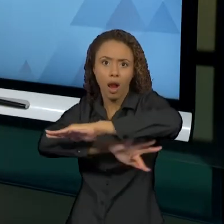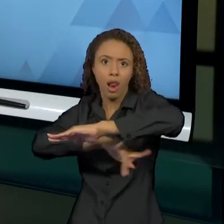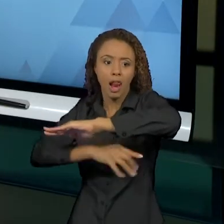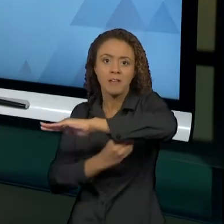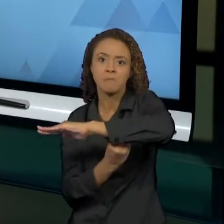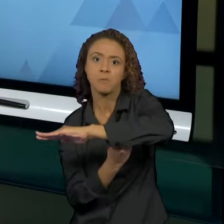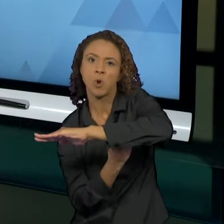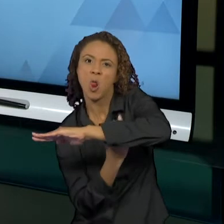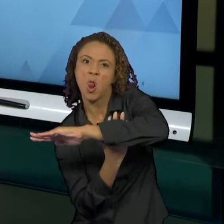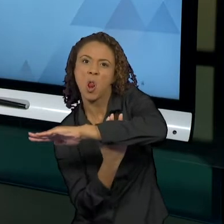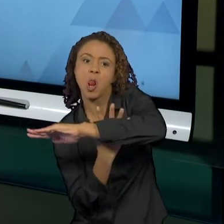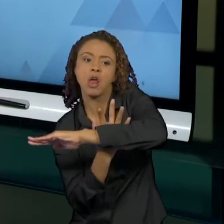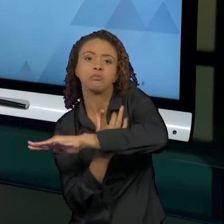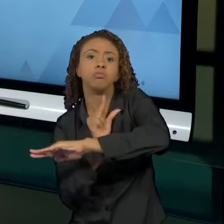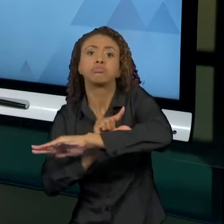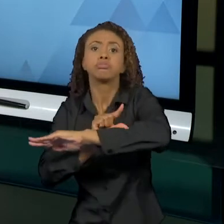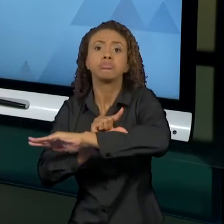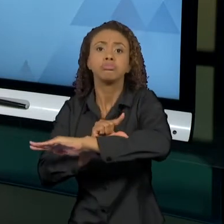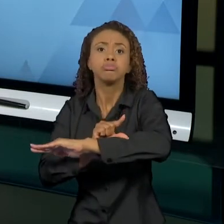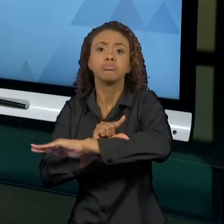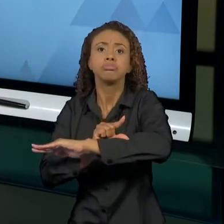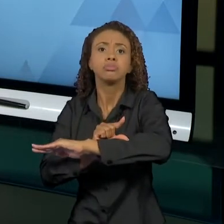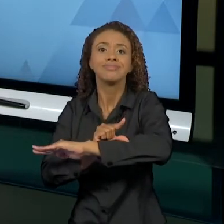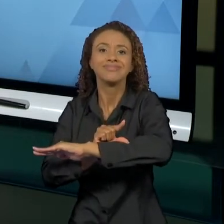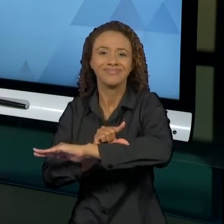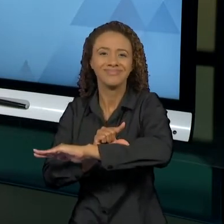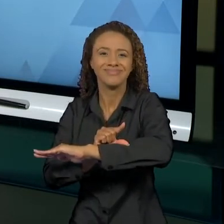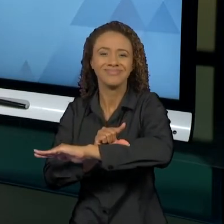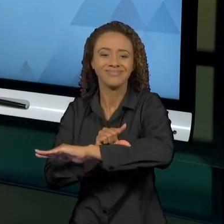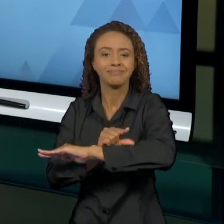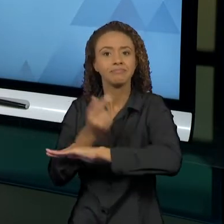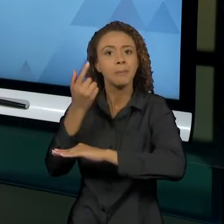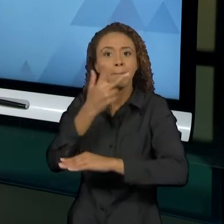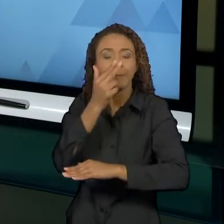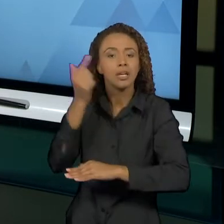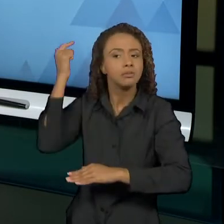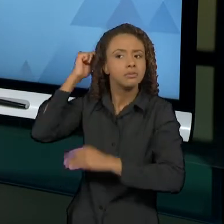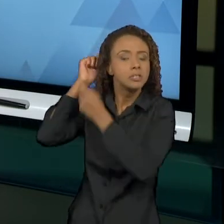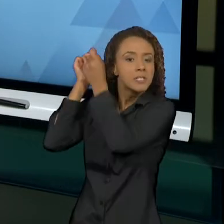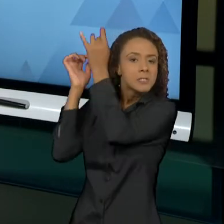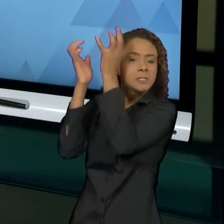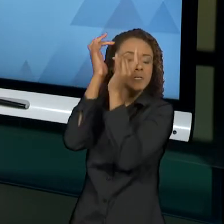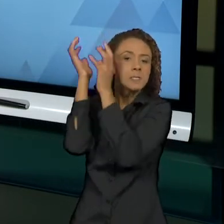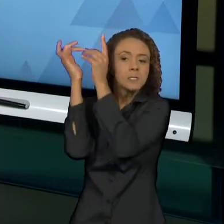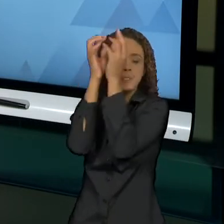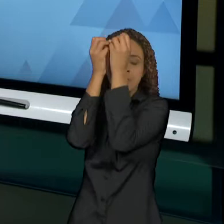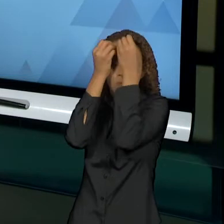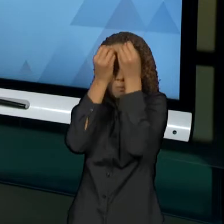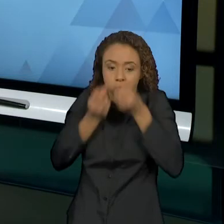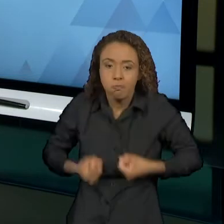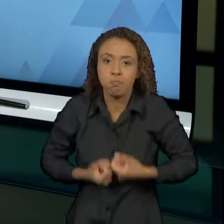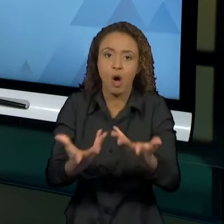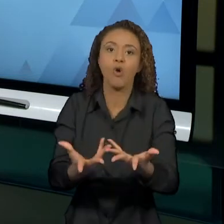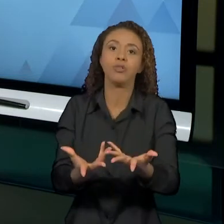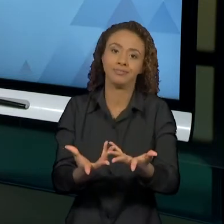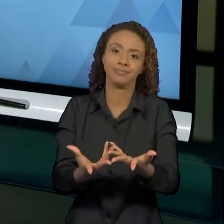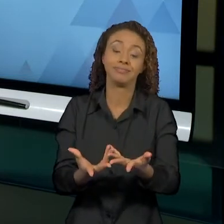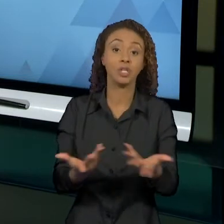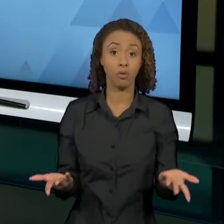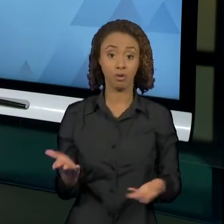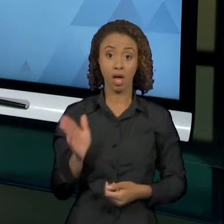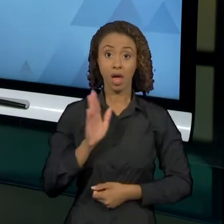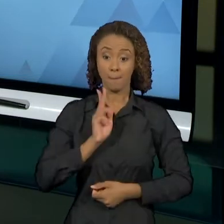o quanto que isso nos intriga com relação à educação. Então o que a gente de fato, como professor, consegue acessar dos nossos